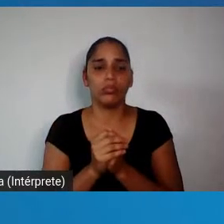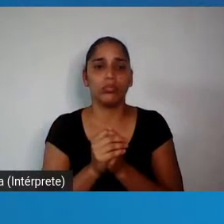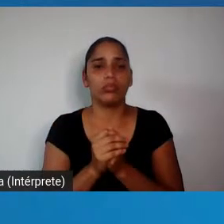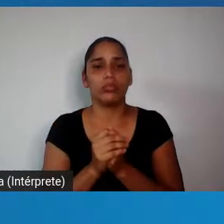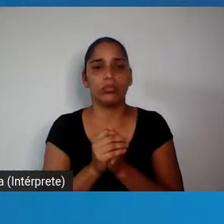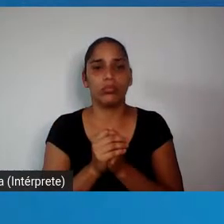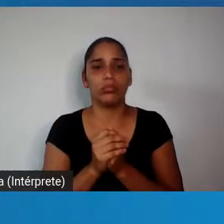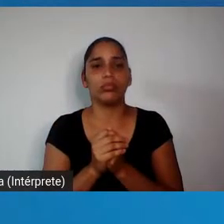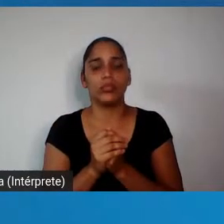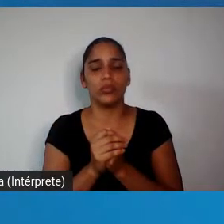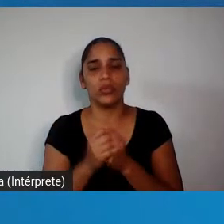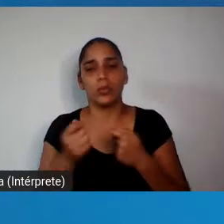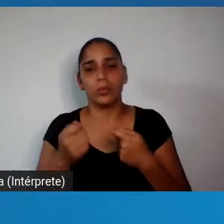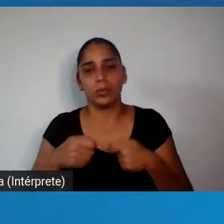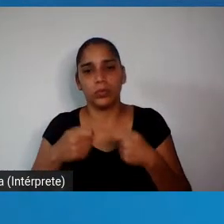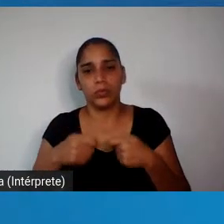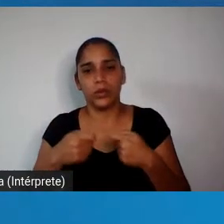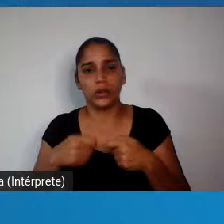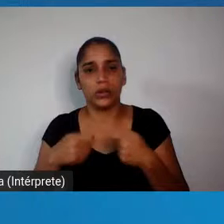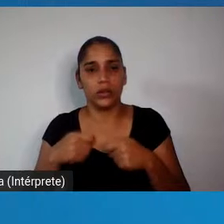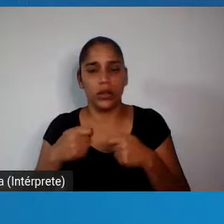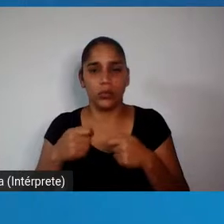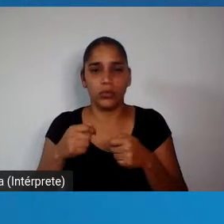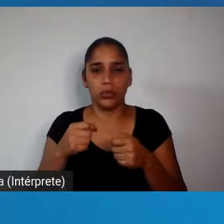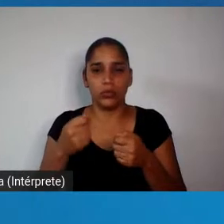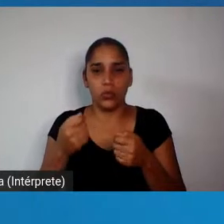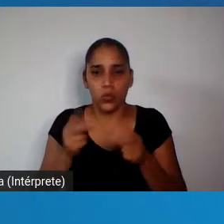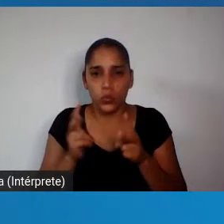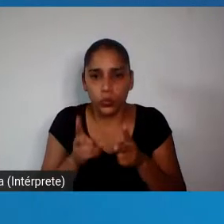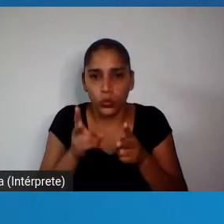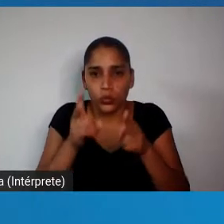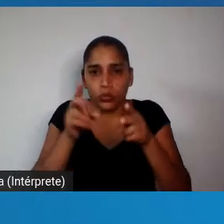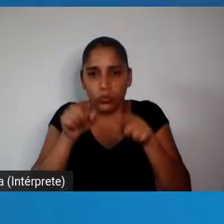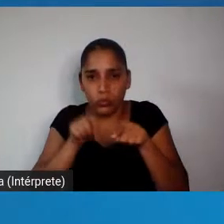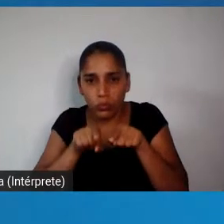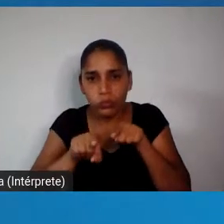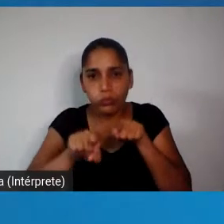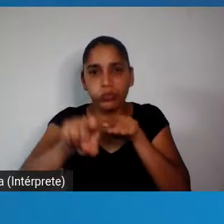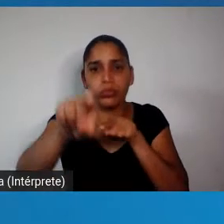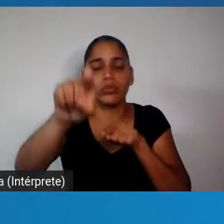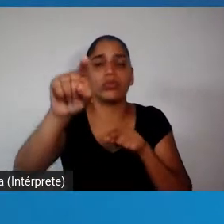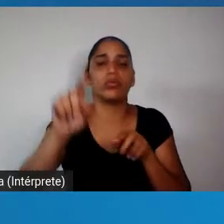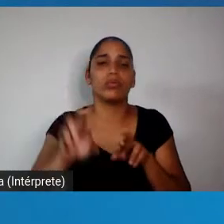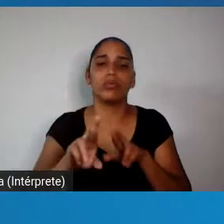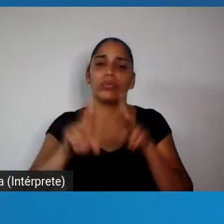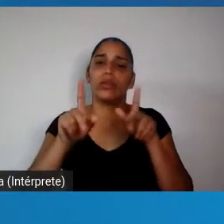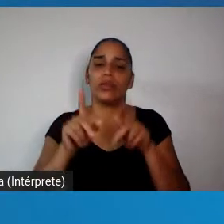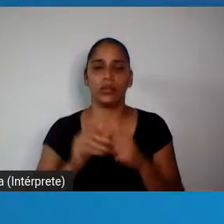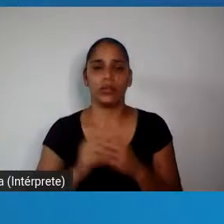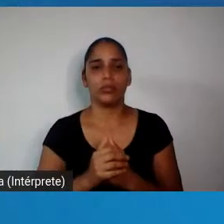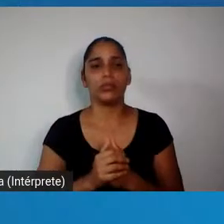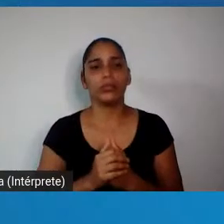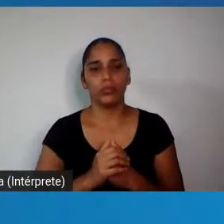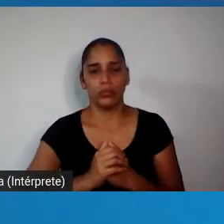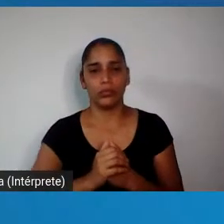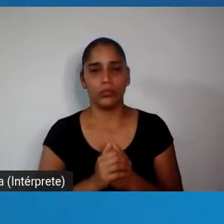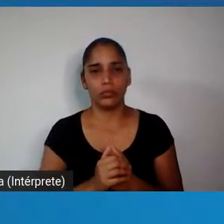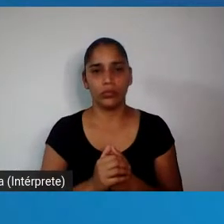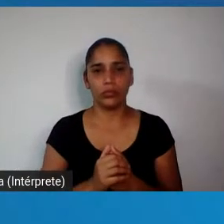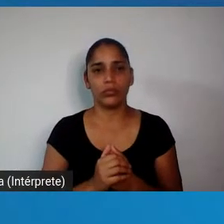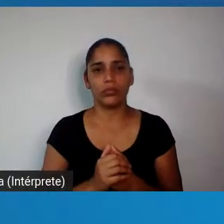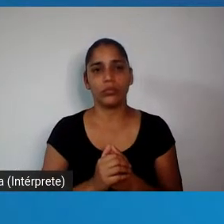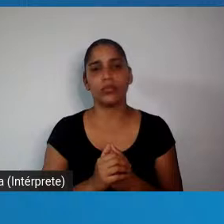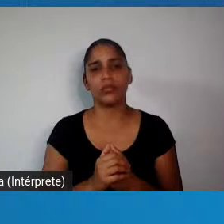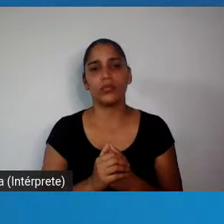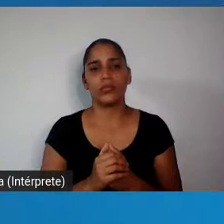de largada ponto de largada bastante diferente do que já tivemos, digamos assim. Então,